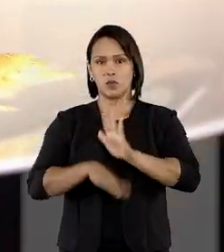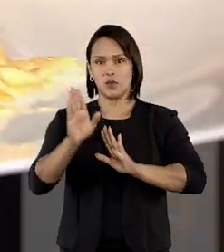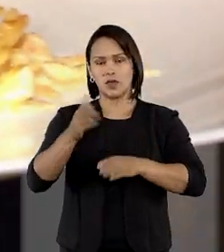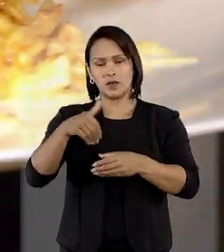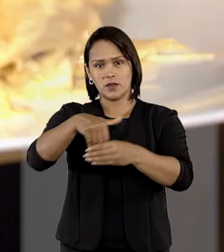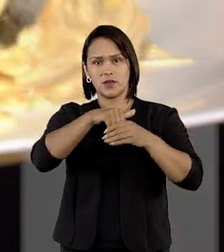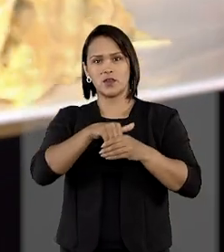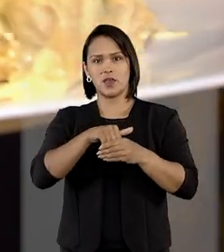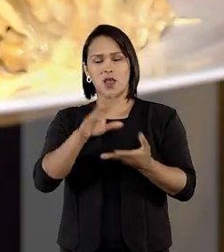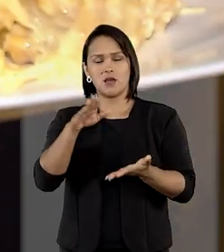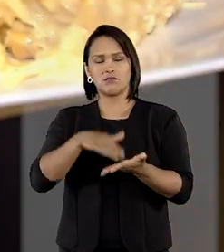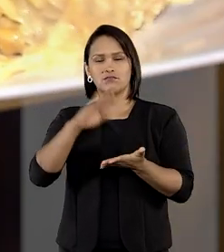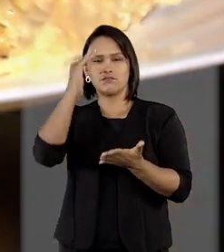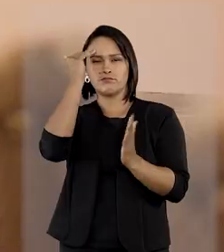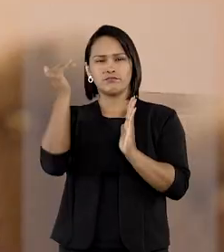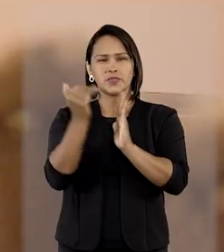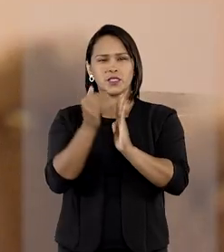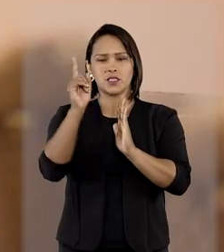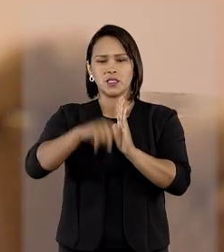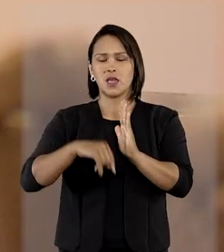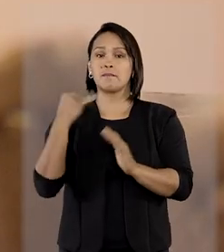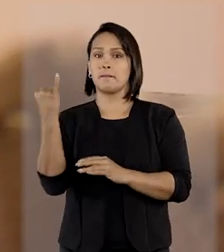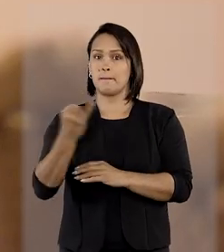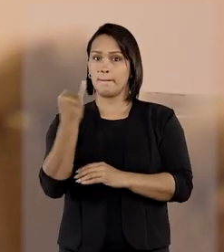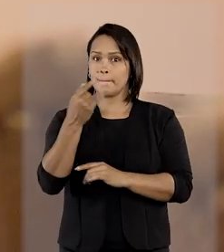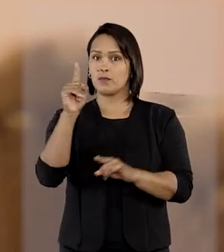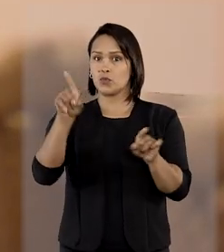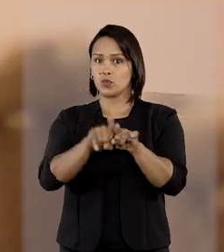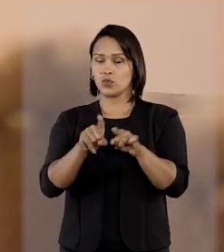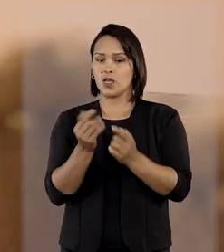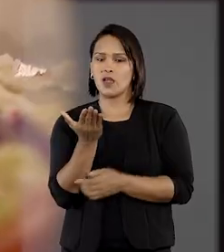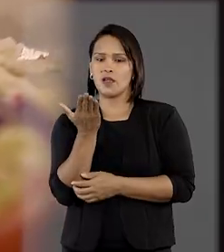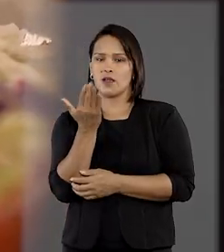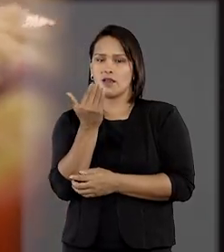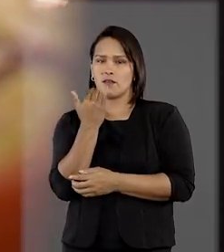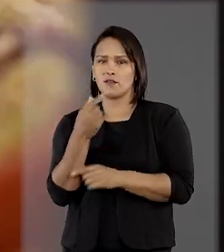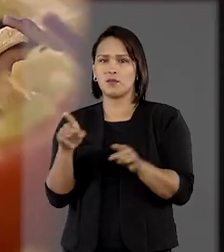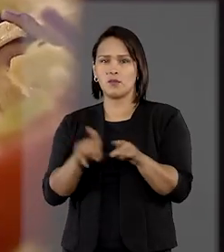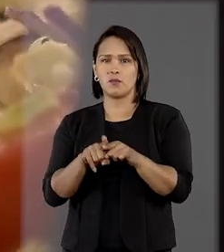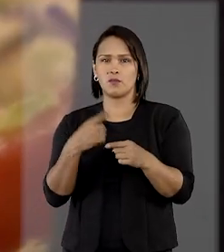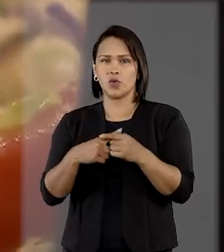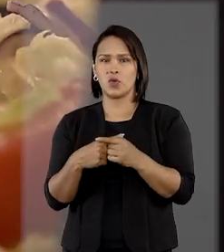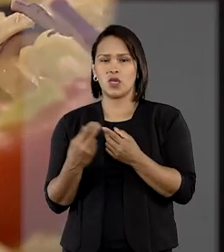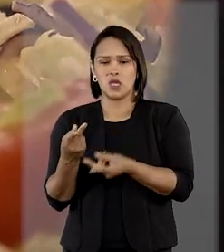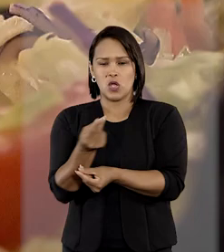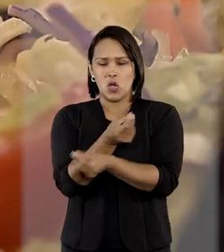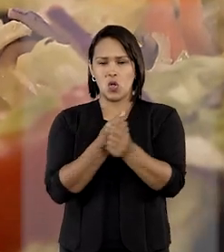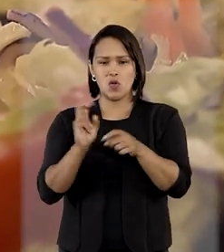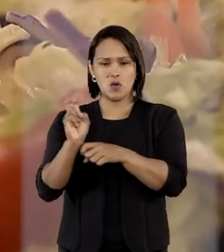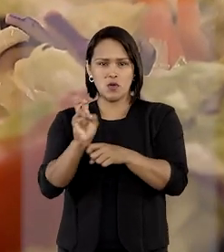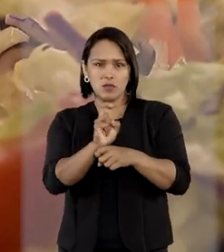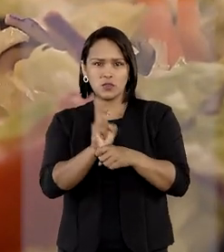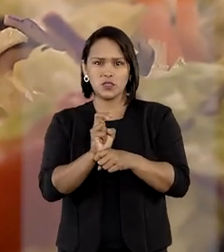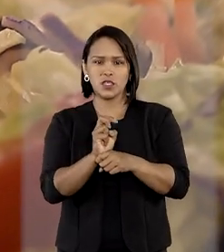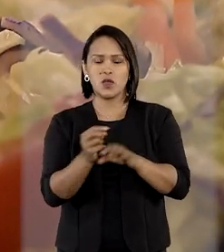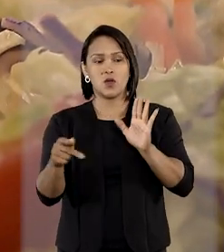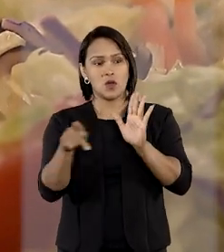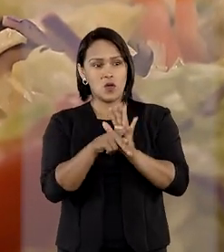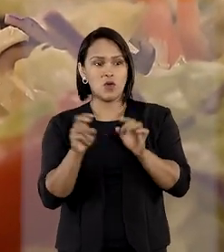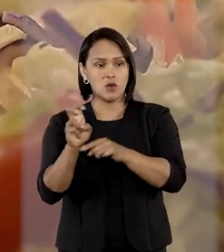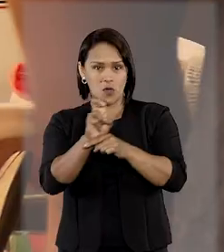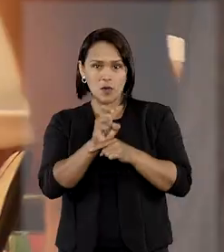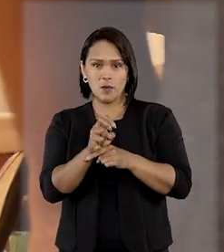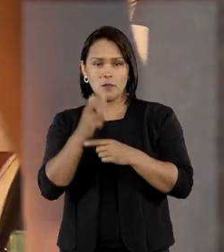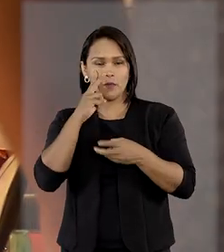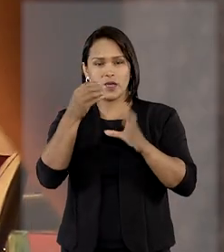irrelevante a efetiva ingestão de alimento contaminado por corpo estranho ou do próprio corpo estranho para caracterização do dano